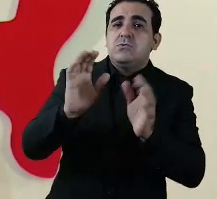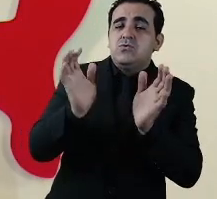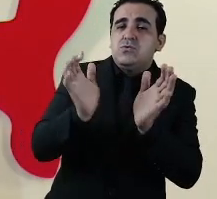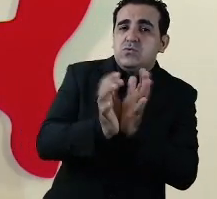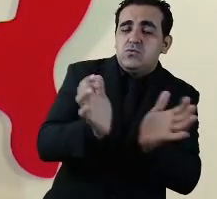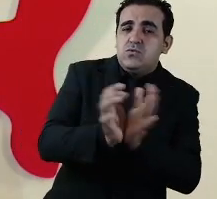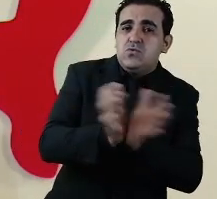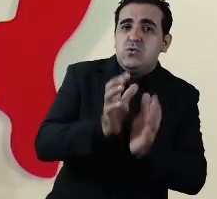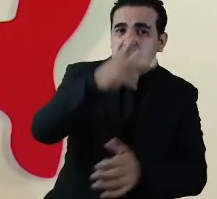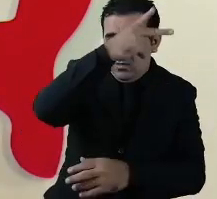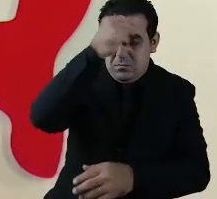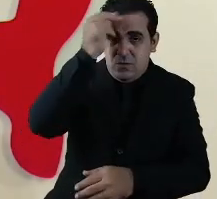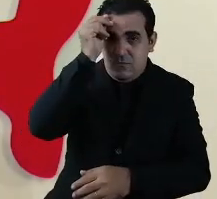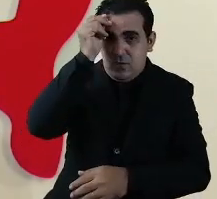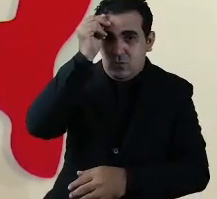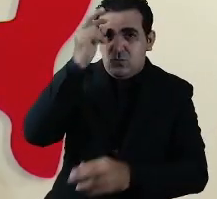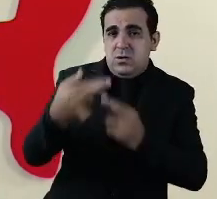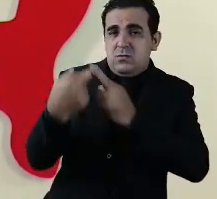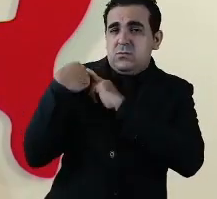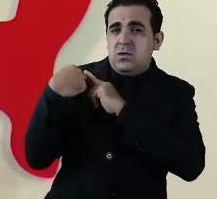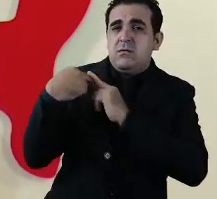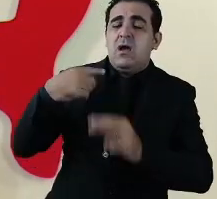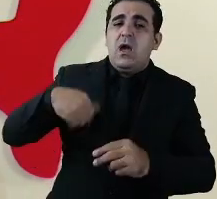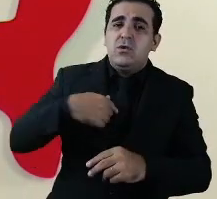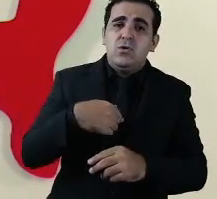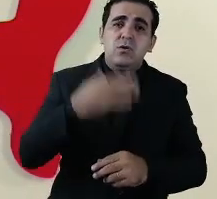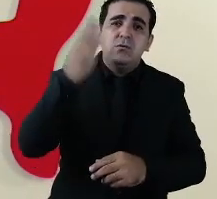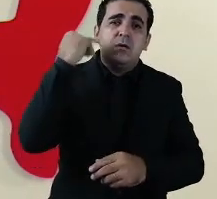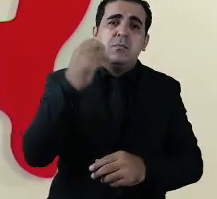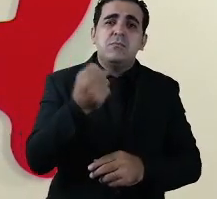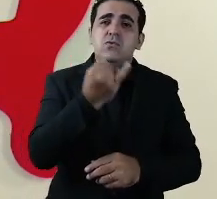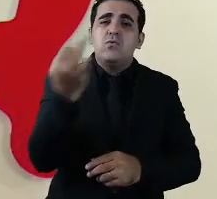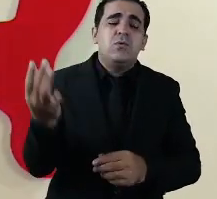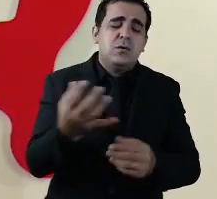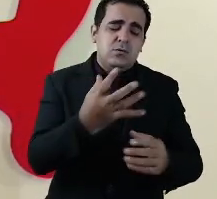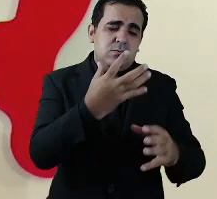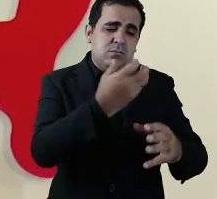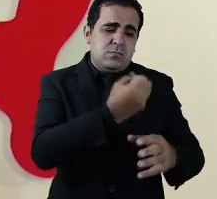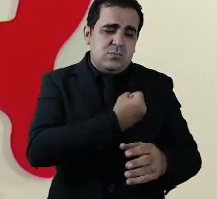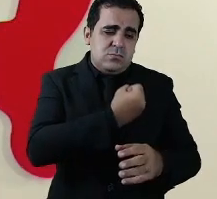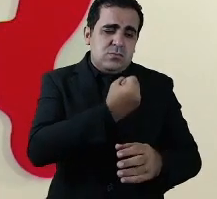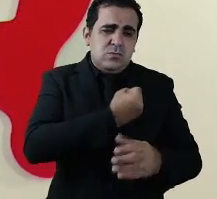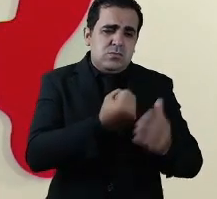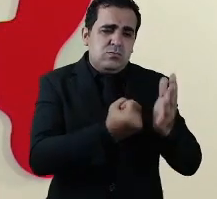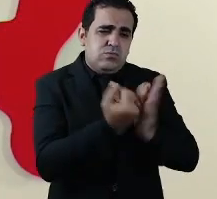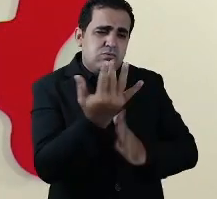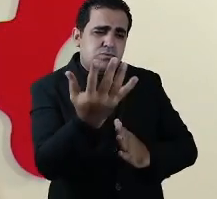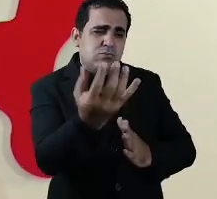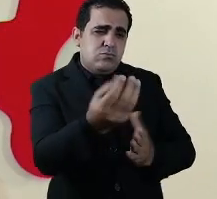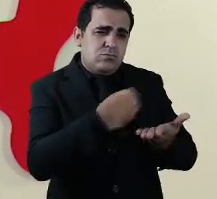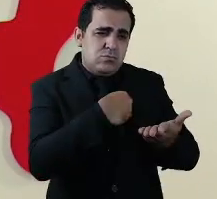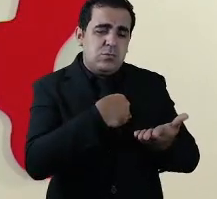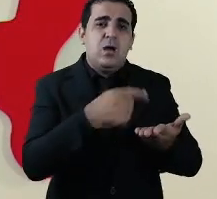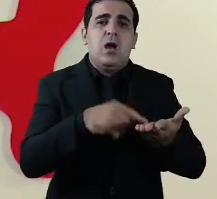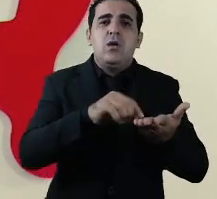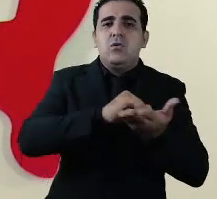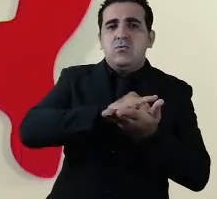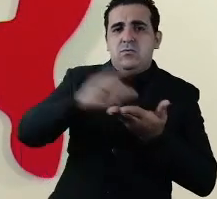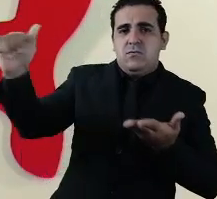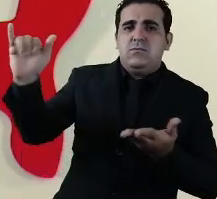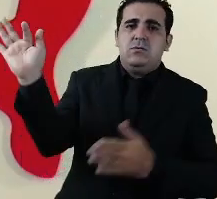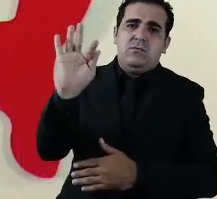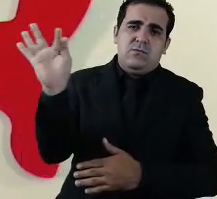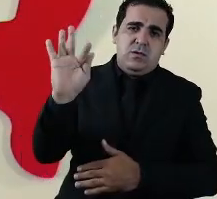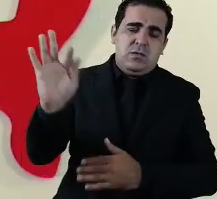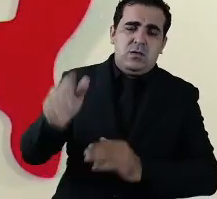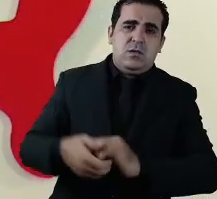atualizando os números de acordo com o sistema informatizado nacional em que os municípios alimentam o número de testes e com certeza